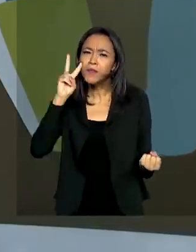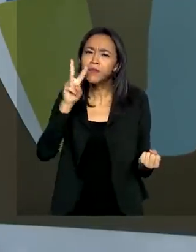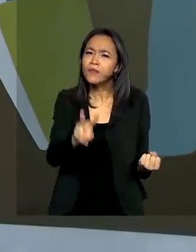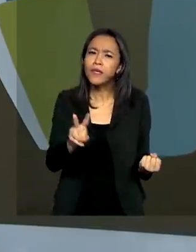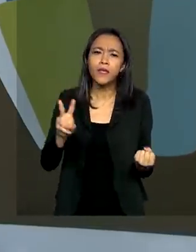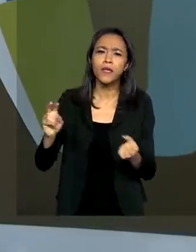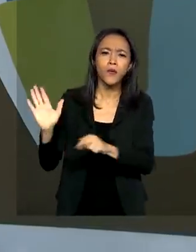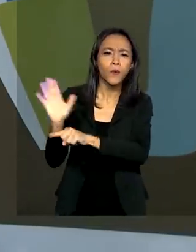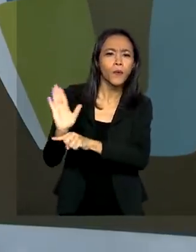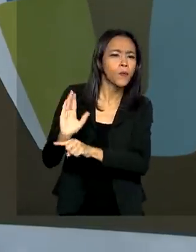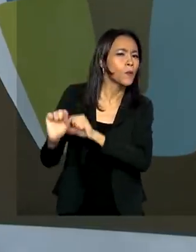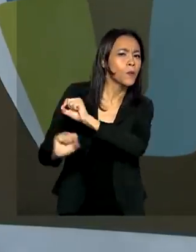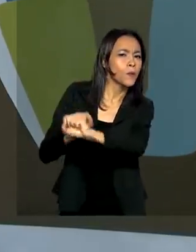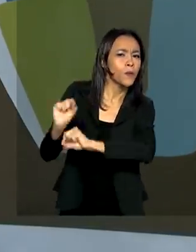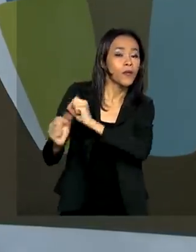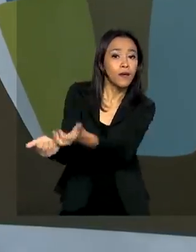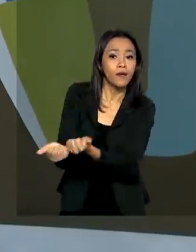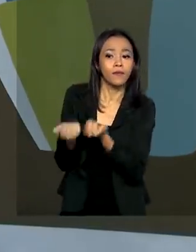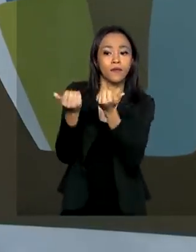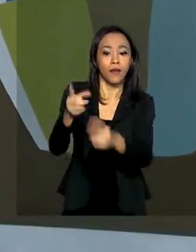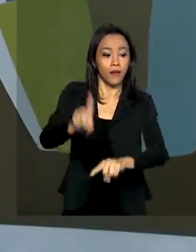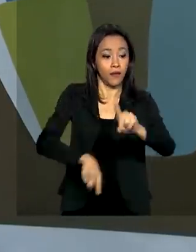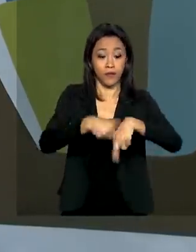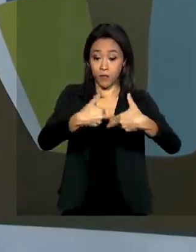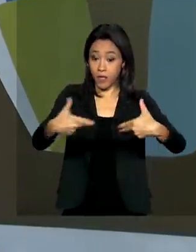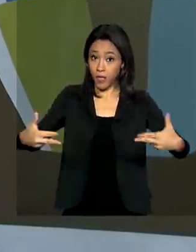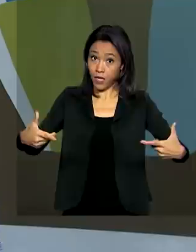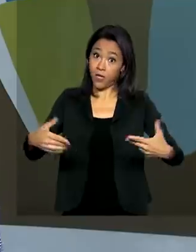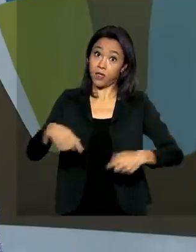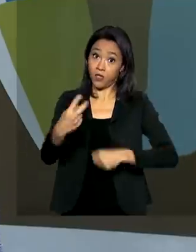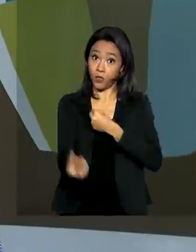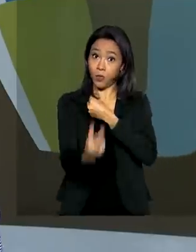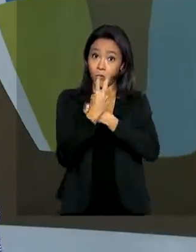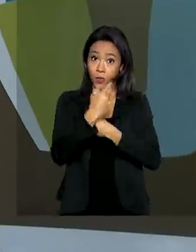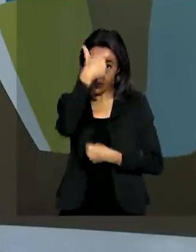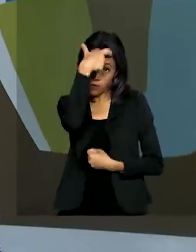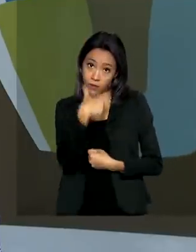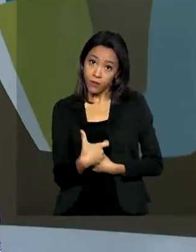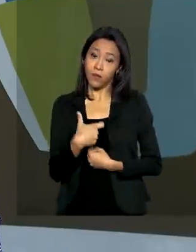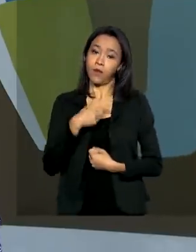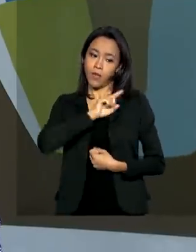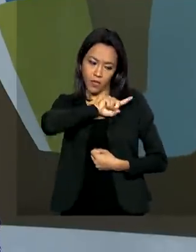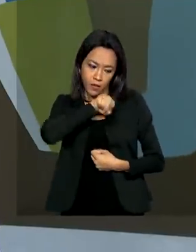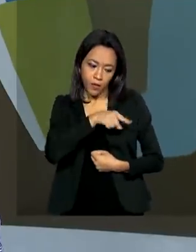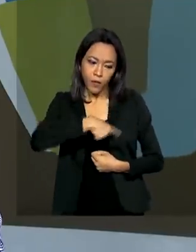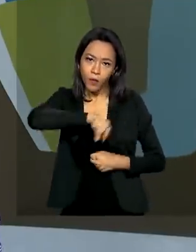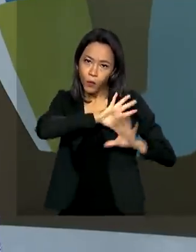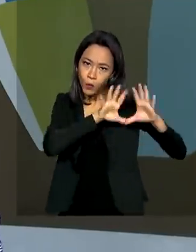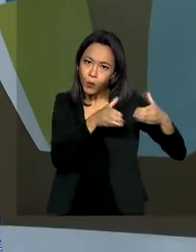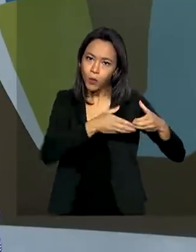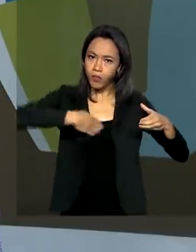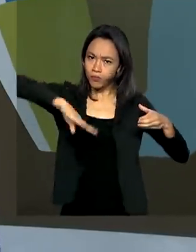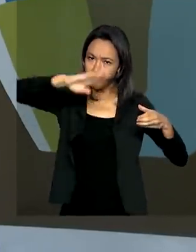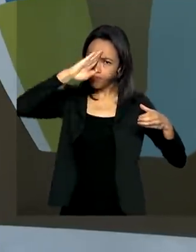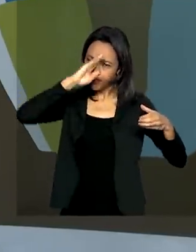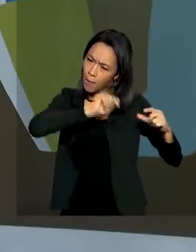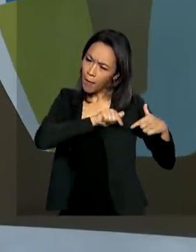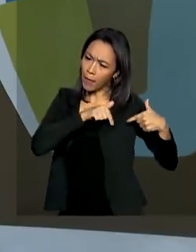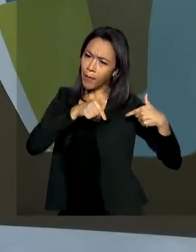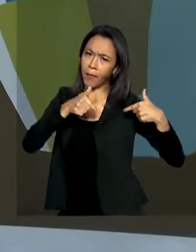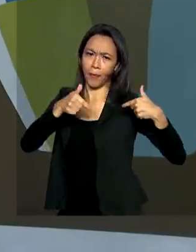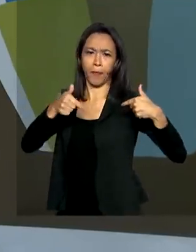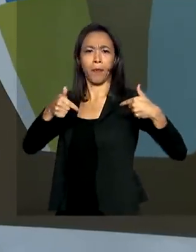a entrega de equipamentos de proteção individual para que a Força Nacional atue no